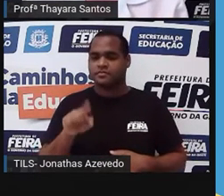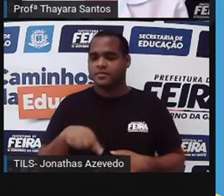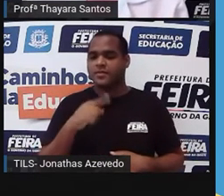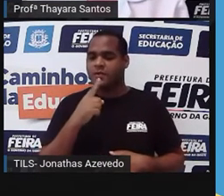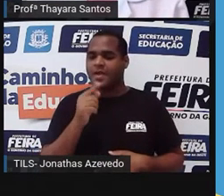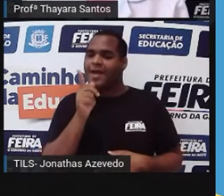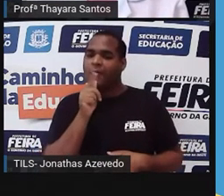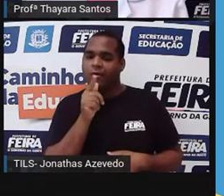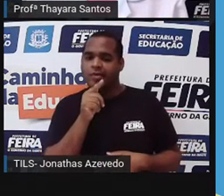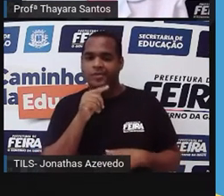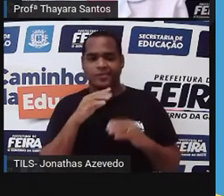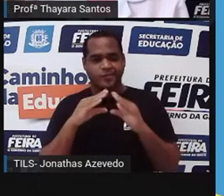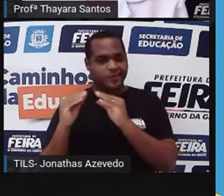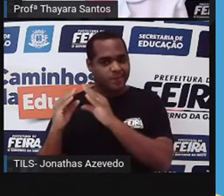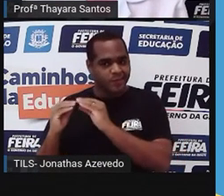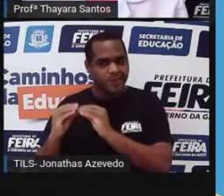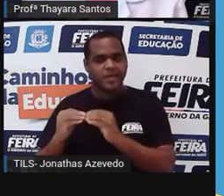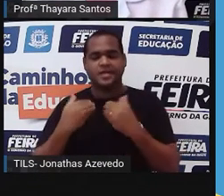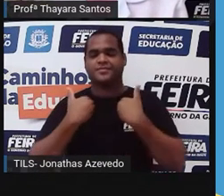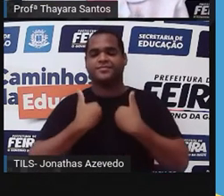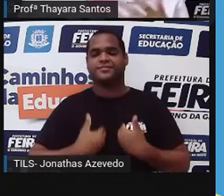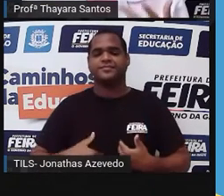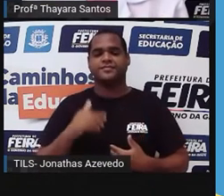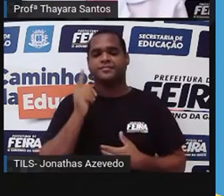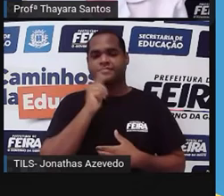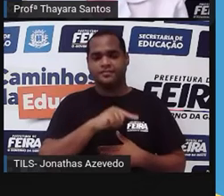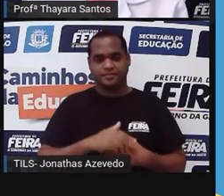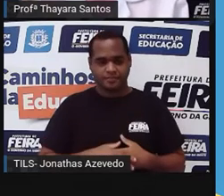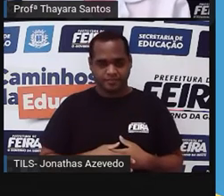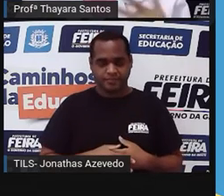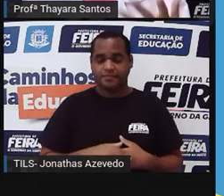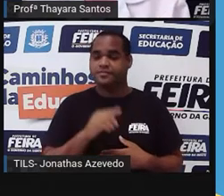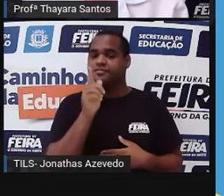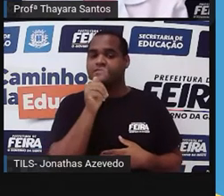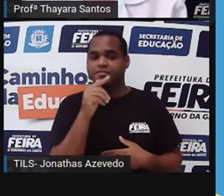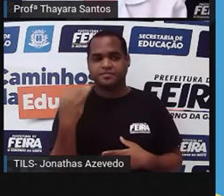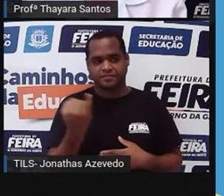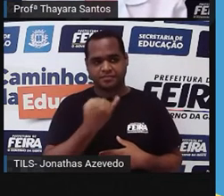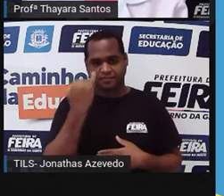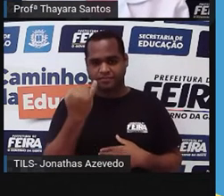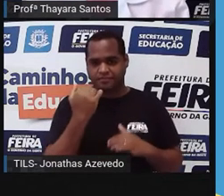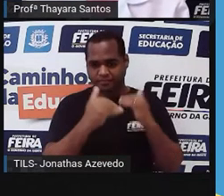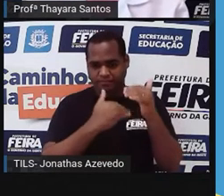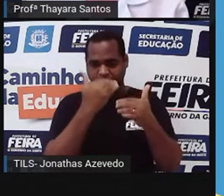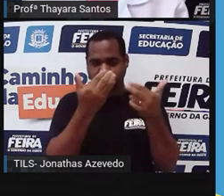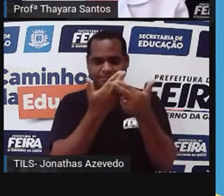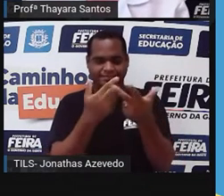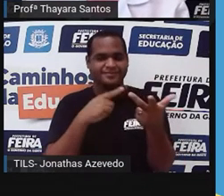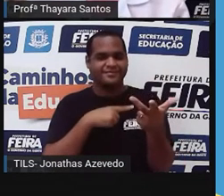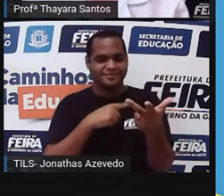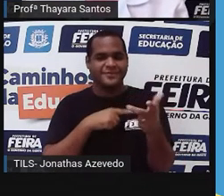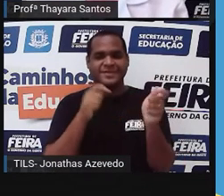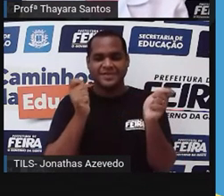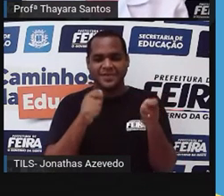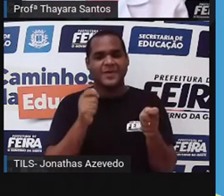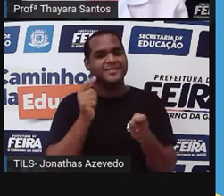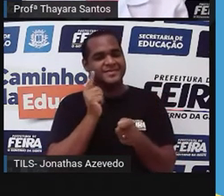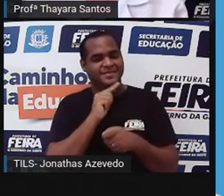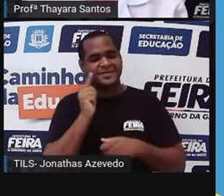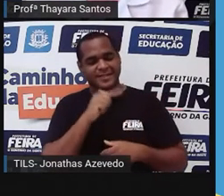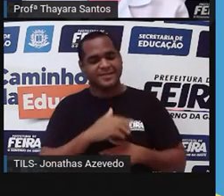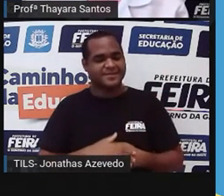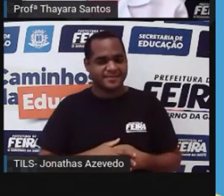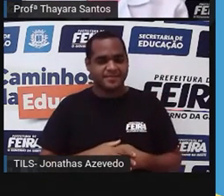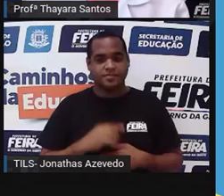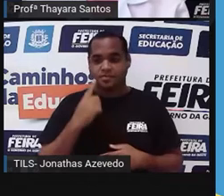água no nosso corpo. Consumiu muita água, porque a água é necessária para esse processo de reação que acontecem aí, essas reações que acontecem